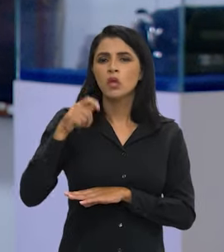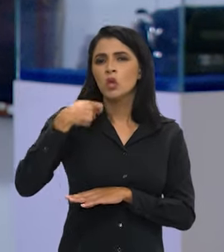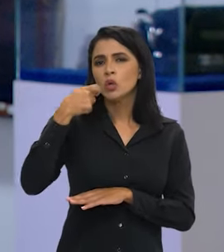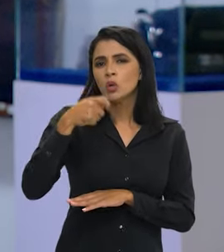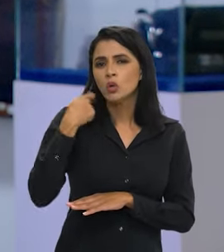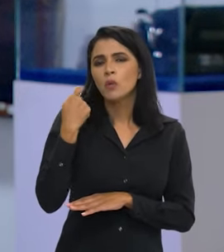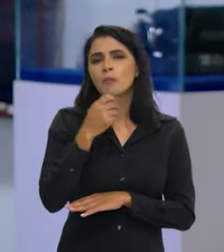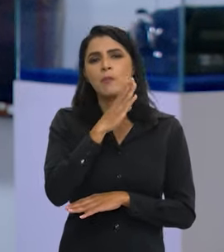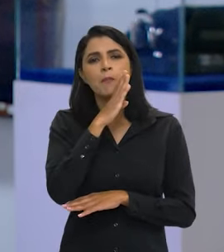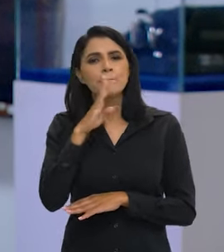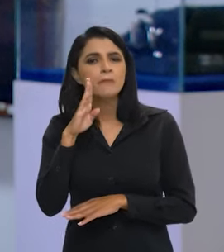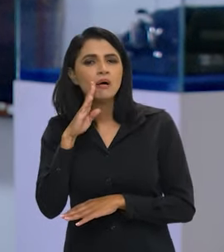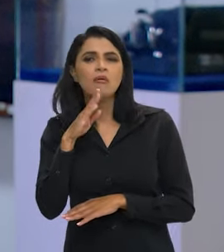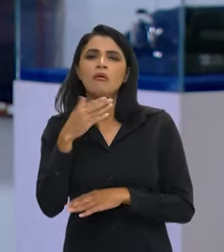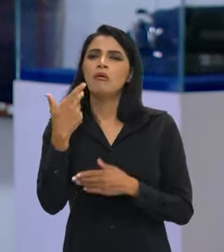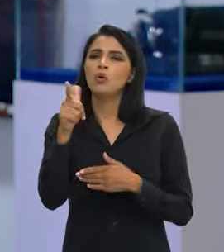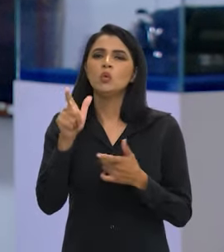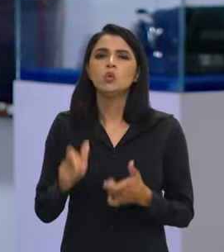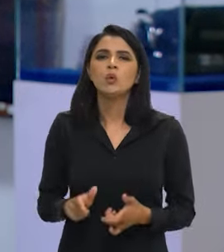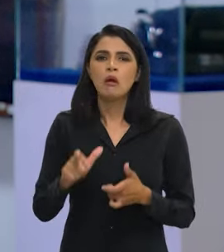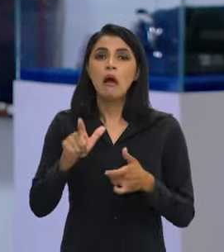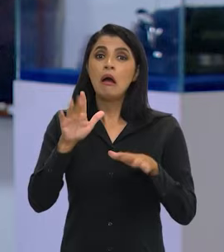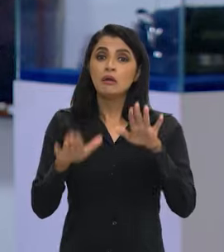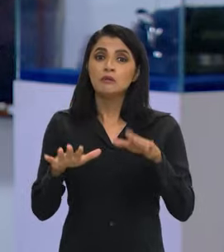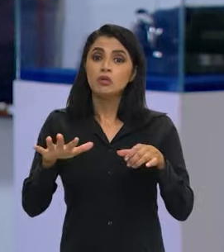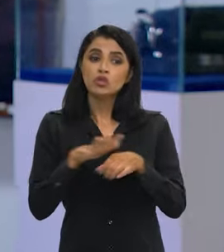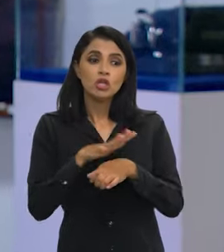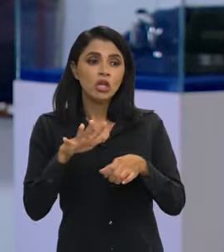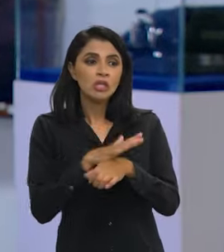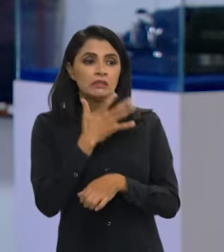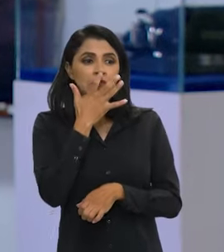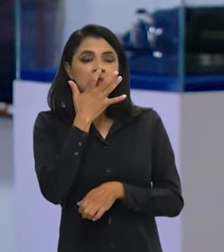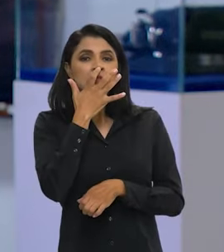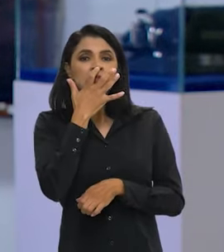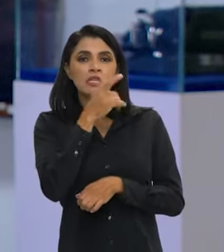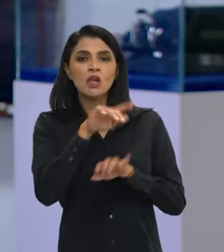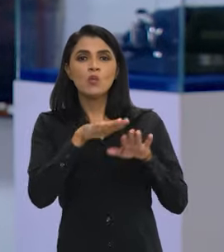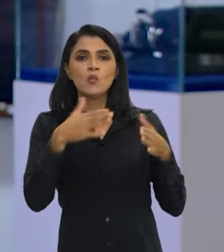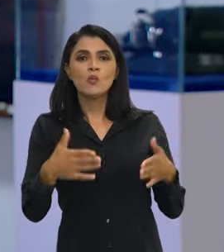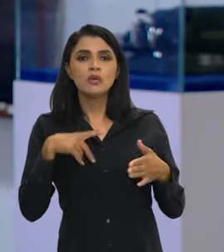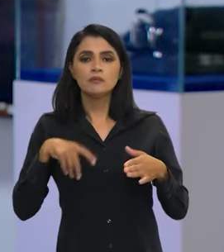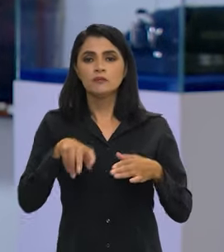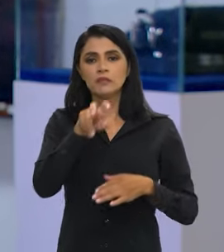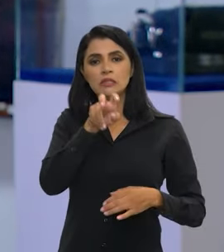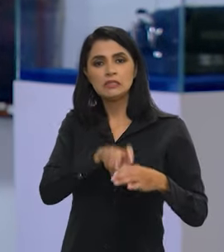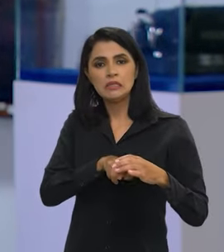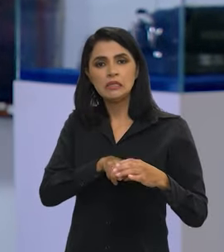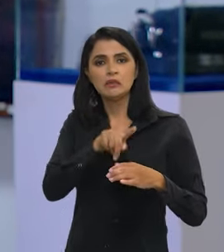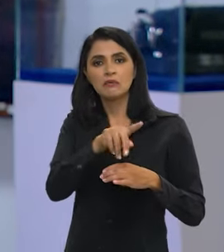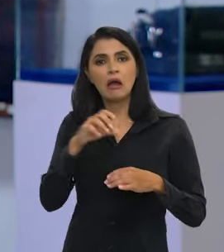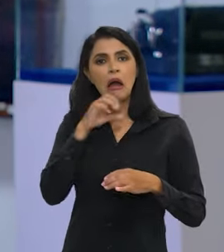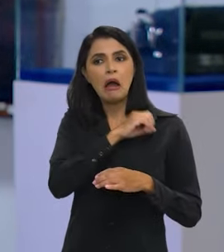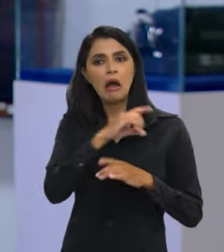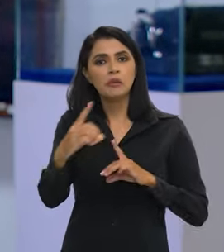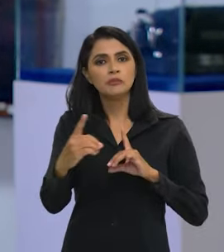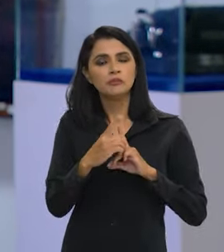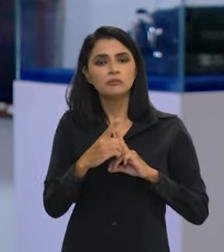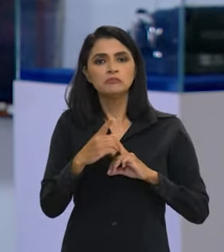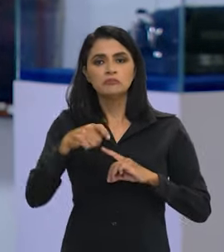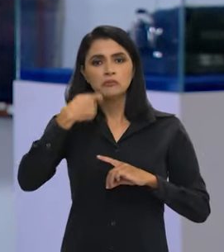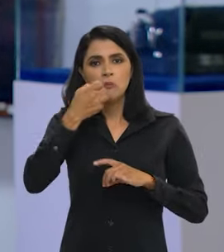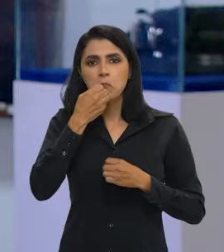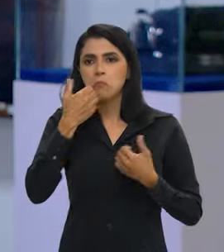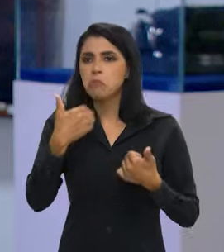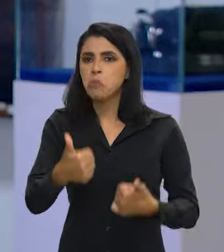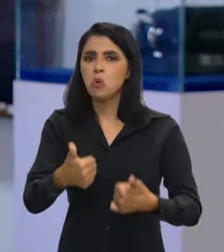comer em um bar, comer em algum lugar. Às vezes está cheio. Tem uma mesa ali, você senta, mas você é atendido rápido. A